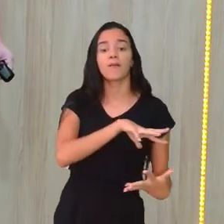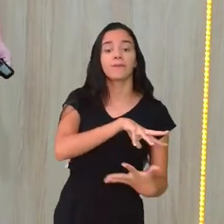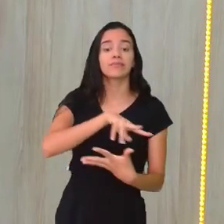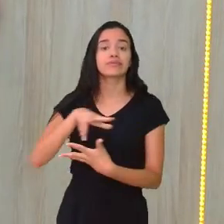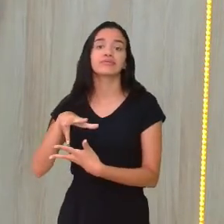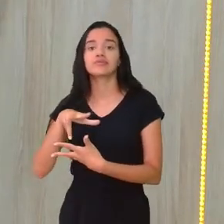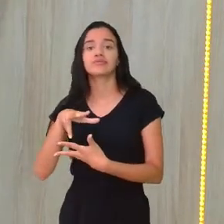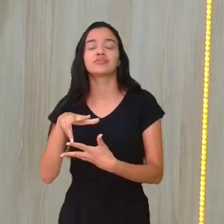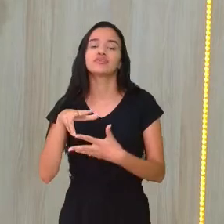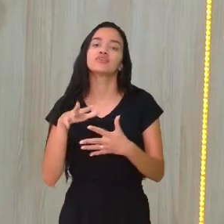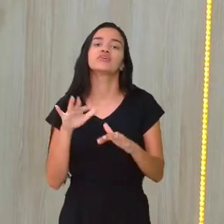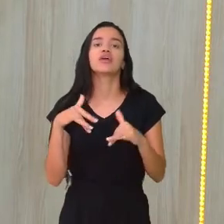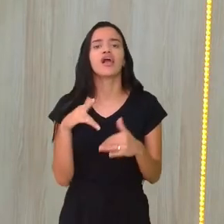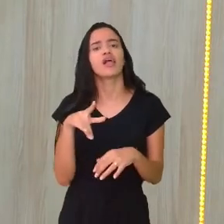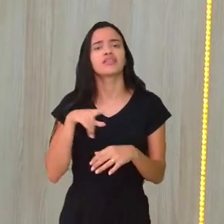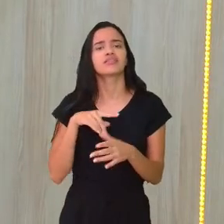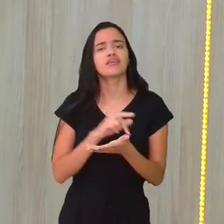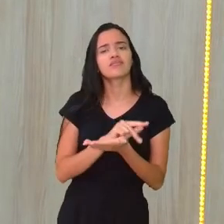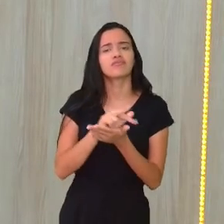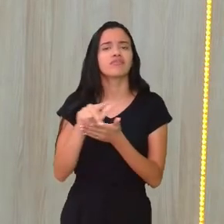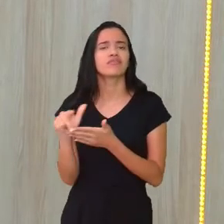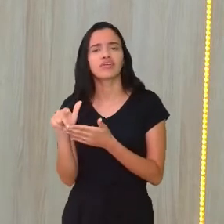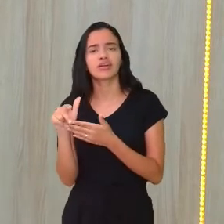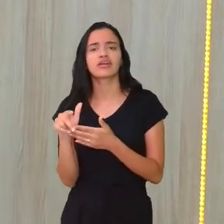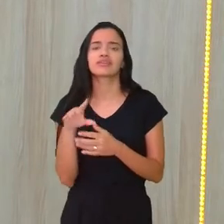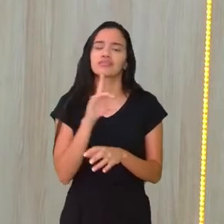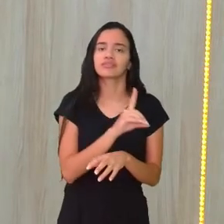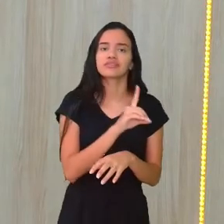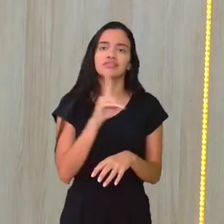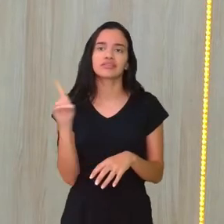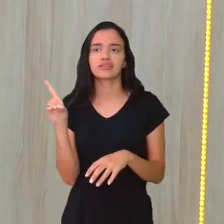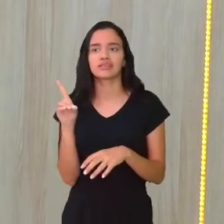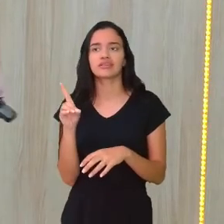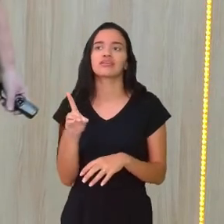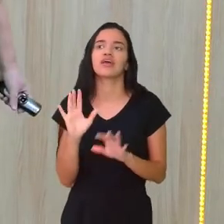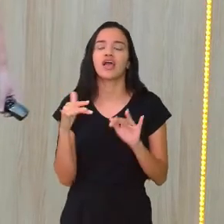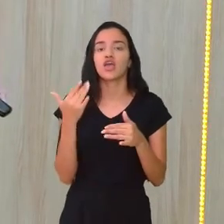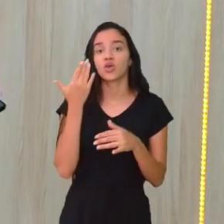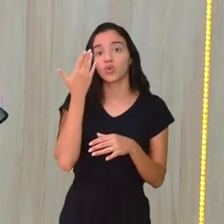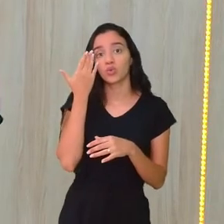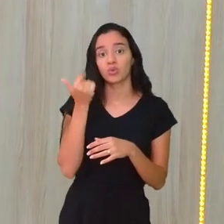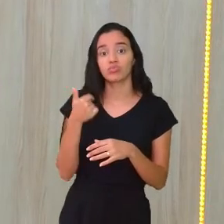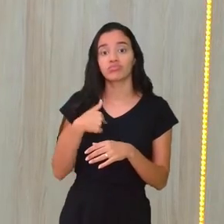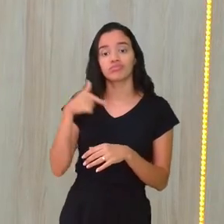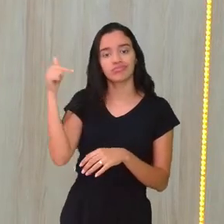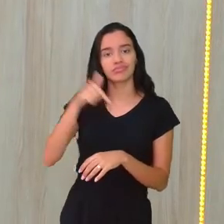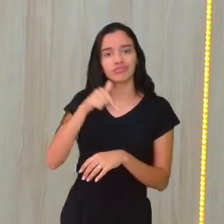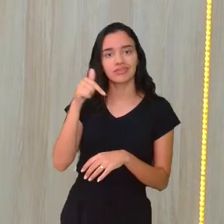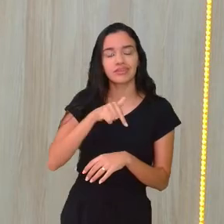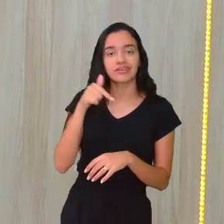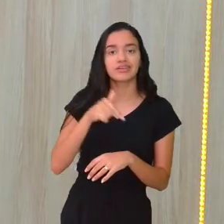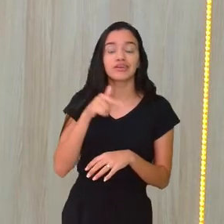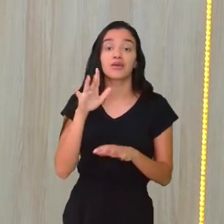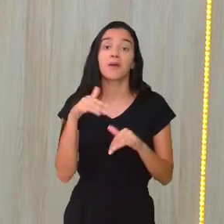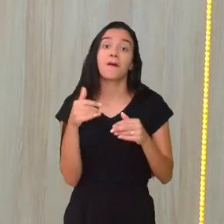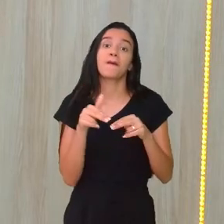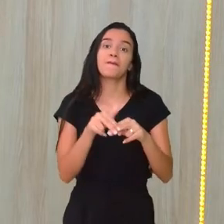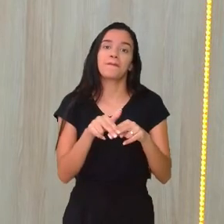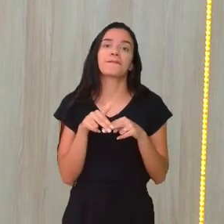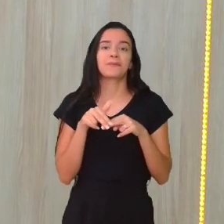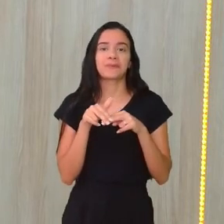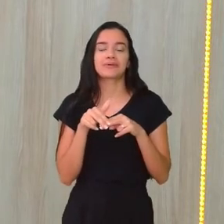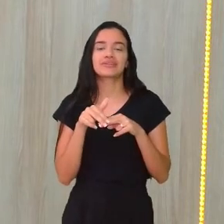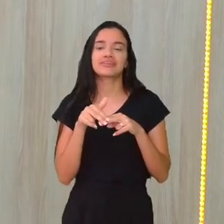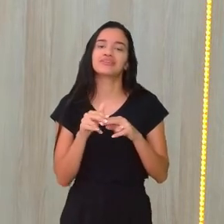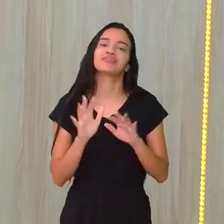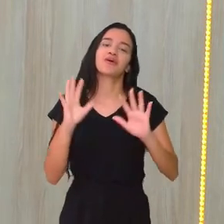comemorativo. Tem várias datas. As datas mais fortes eu não estarei aqui, por isso que já estou antecipando